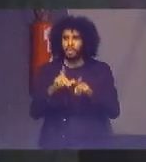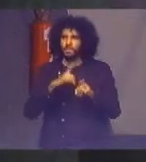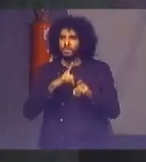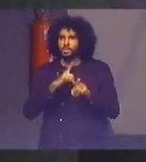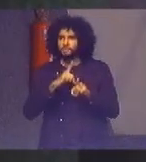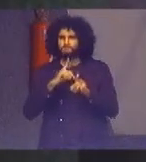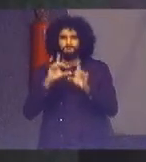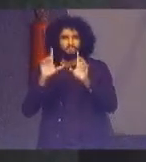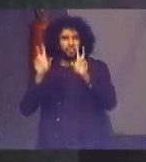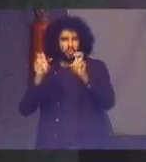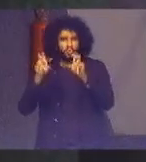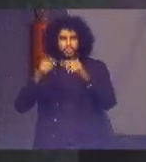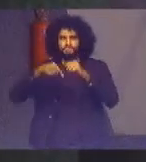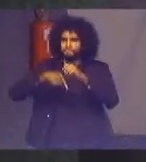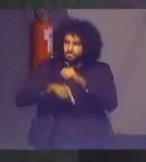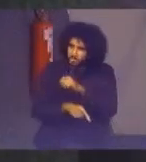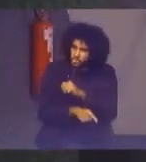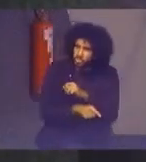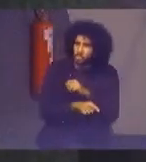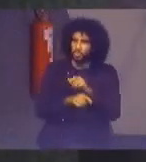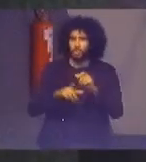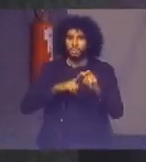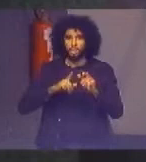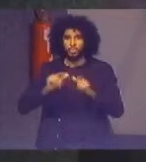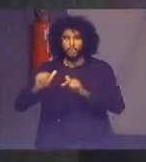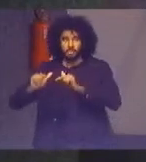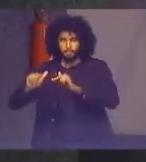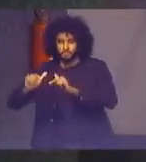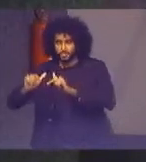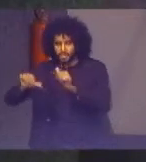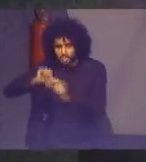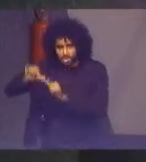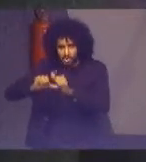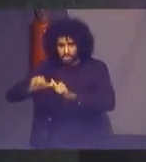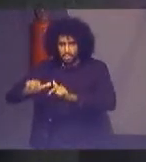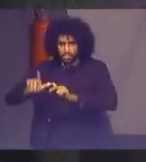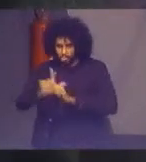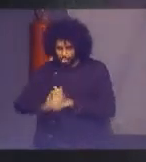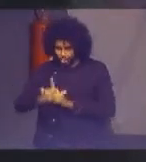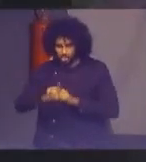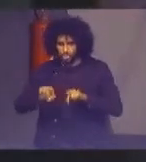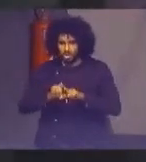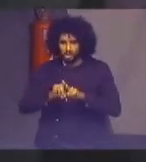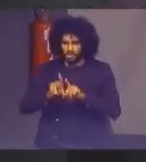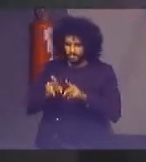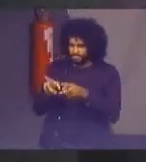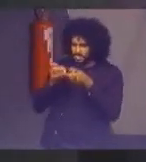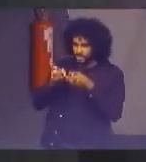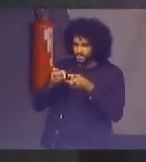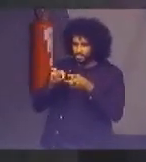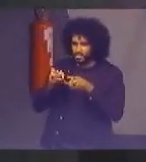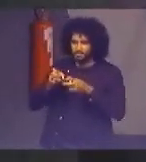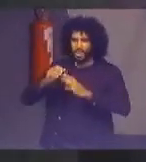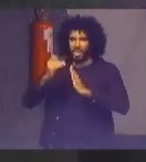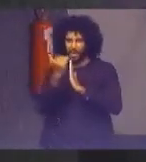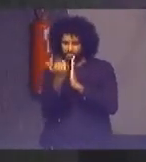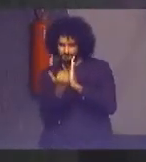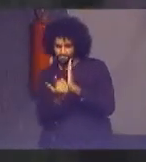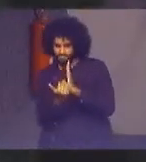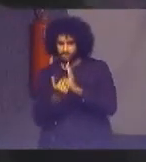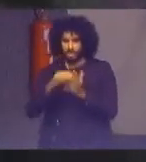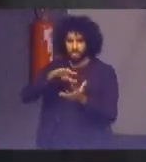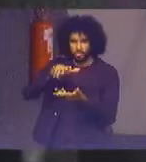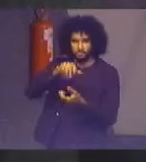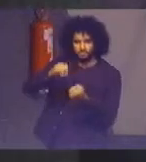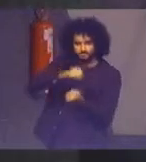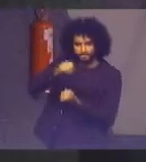os dados dos planos de logística sustentável e verificar as práticas de sustentabilidade que vêm sendo implantadas